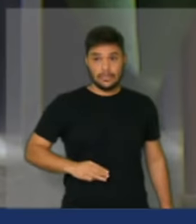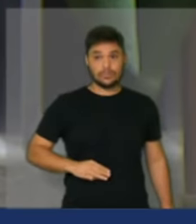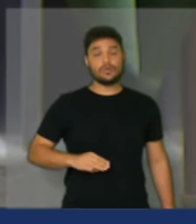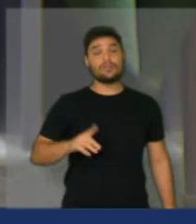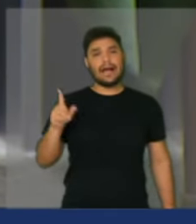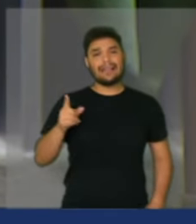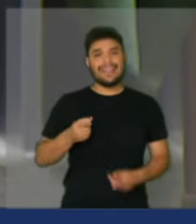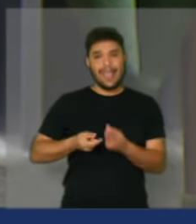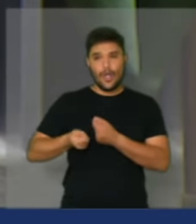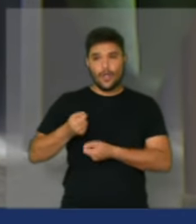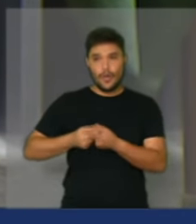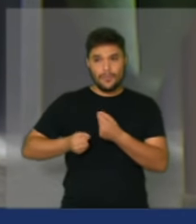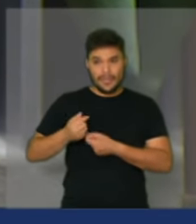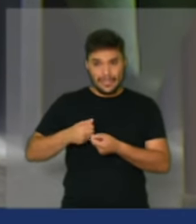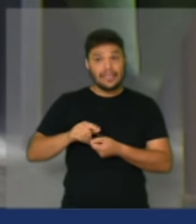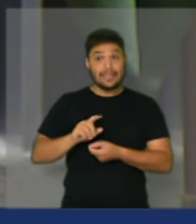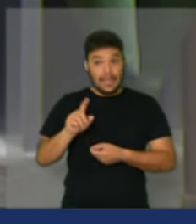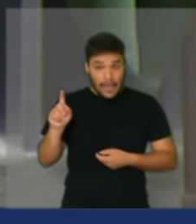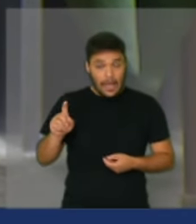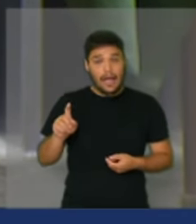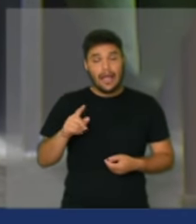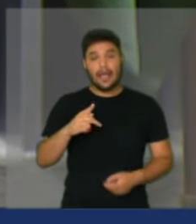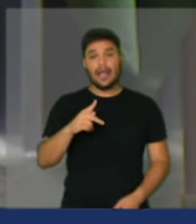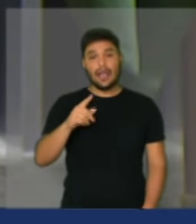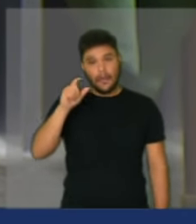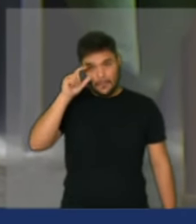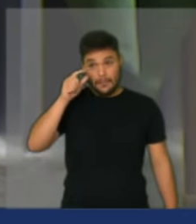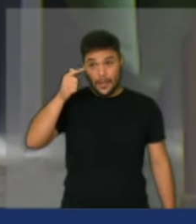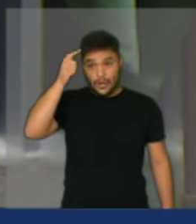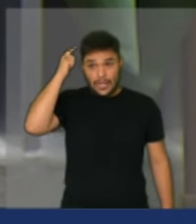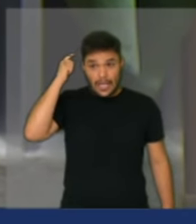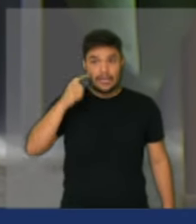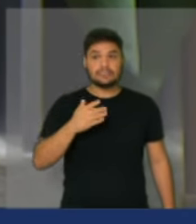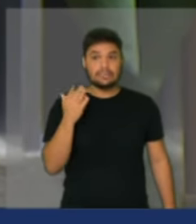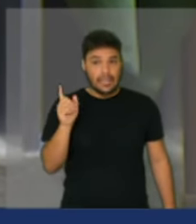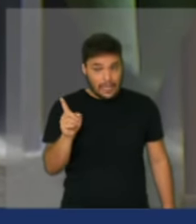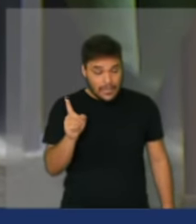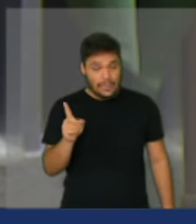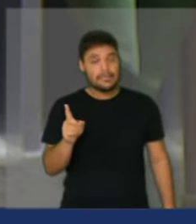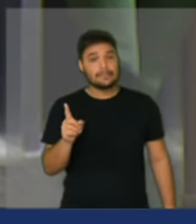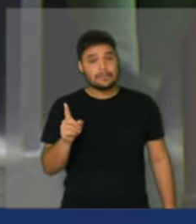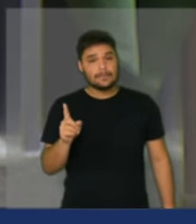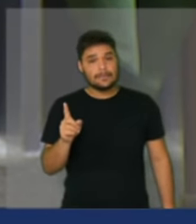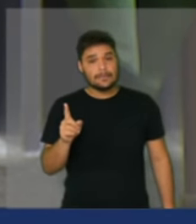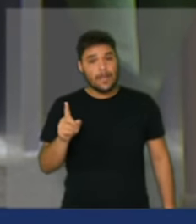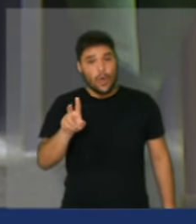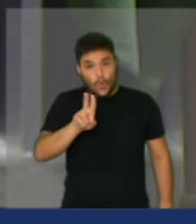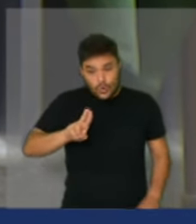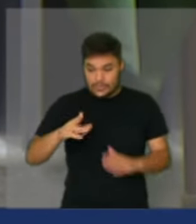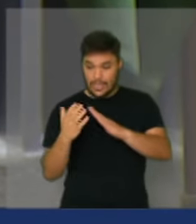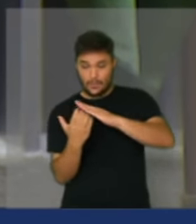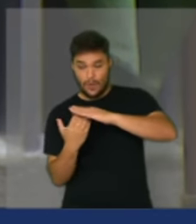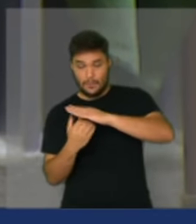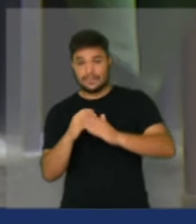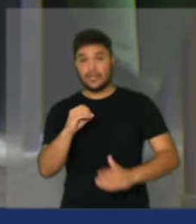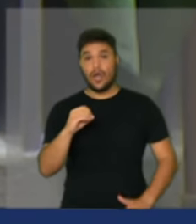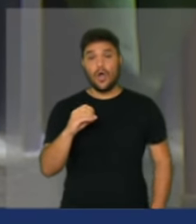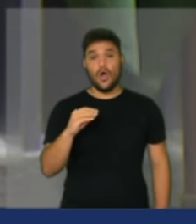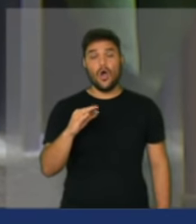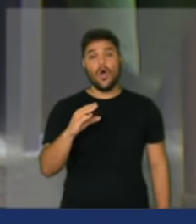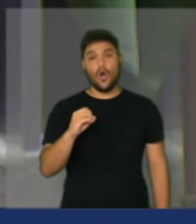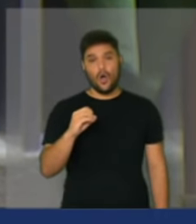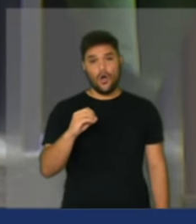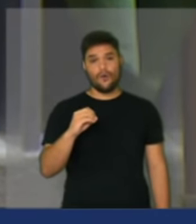economia, o tubarão da economia Paulo Guedes, através de uma empresa offshore, está